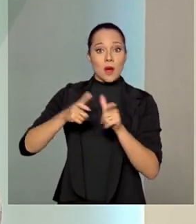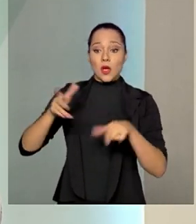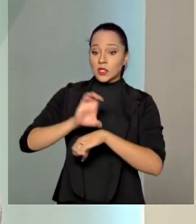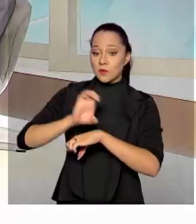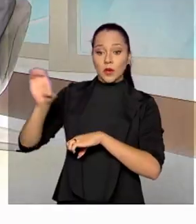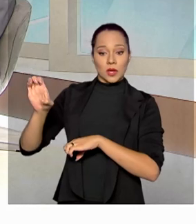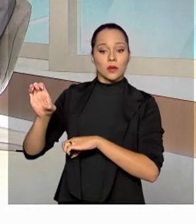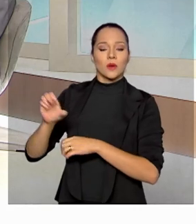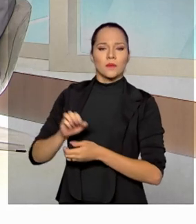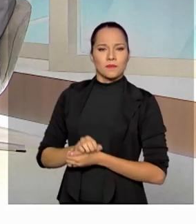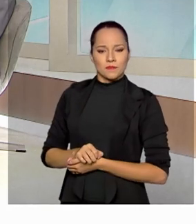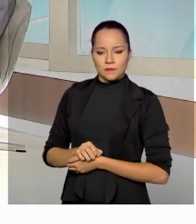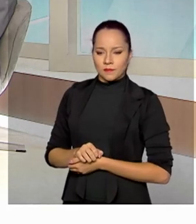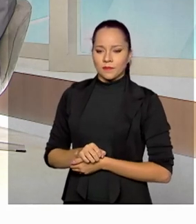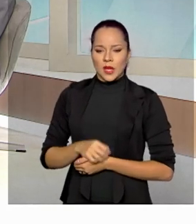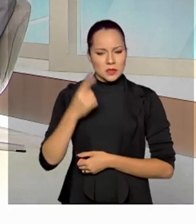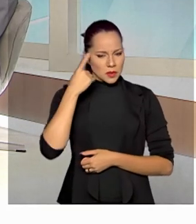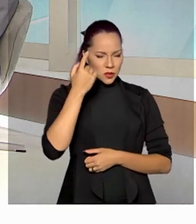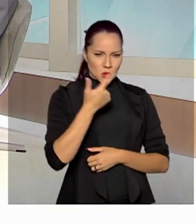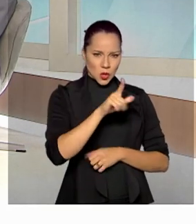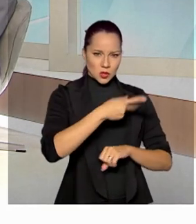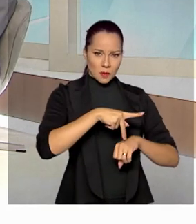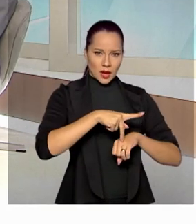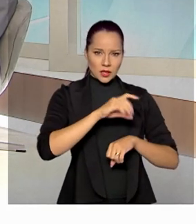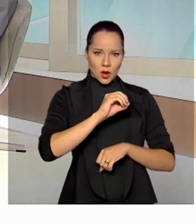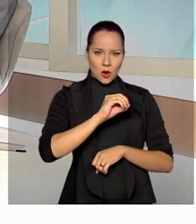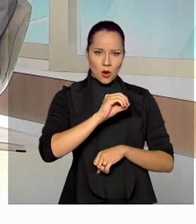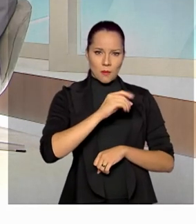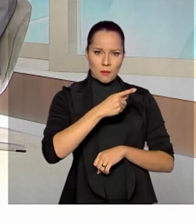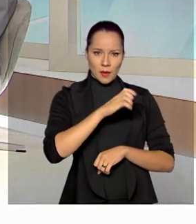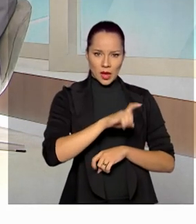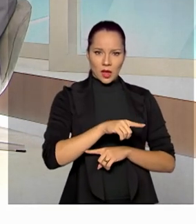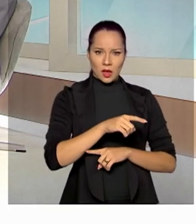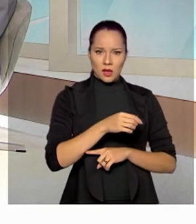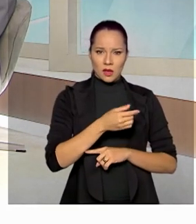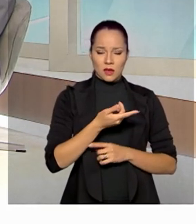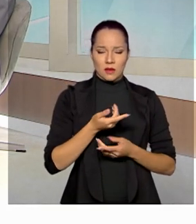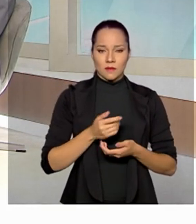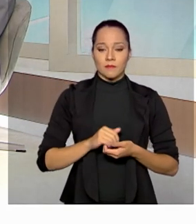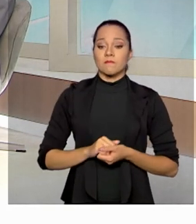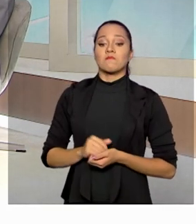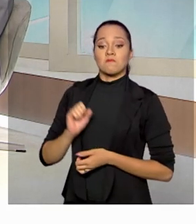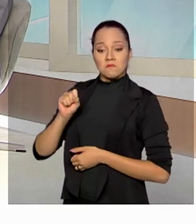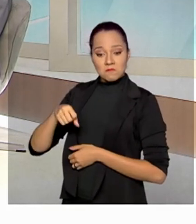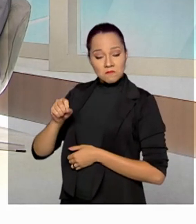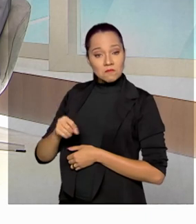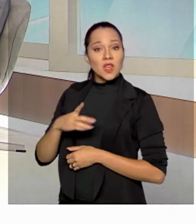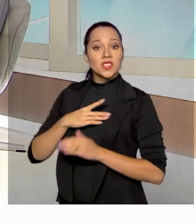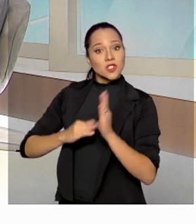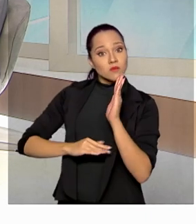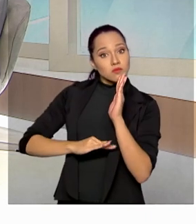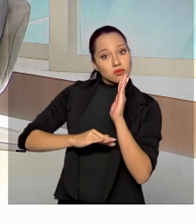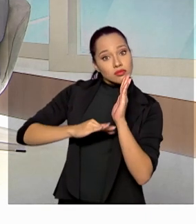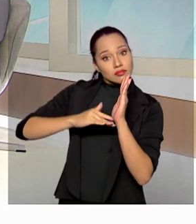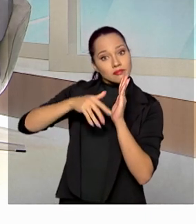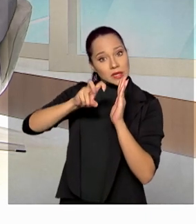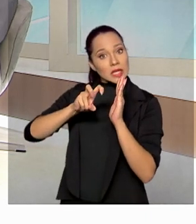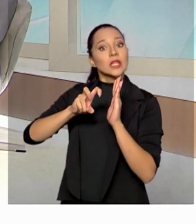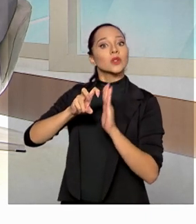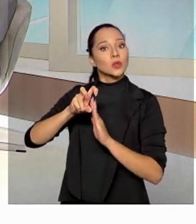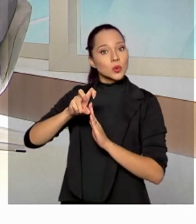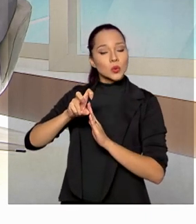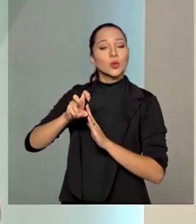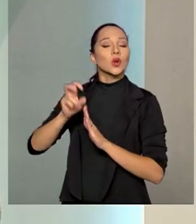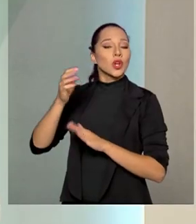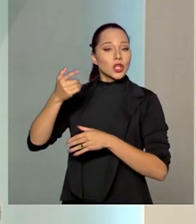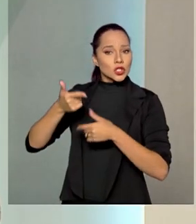petróleo Considerando os países da OPEP? Considerando os países da OPEP. E seremos o quinto maior produtor também de